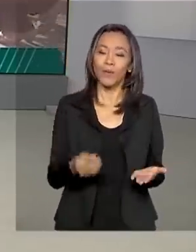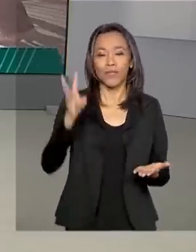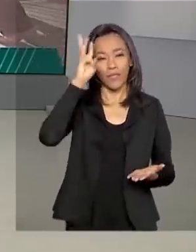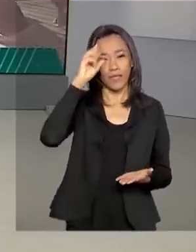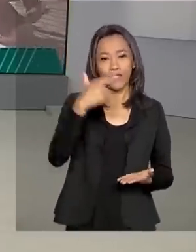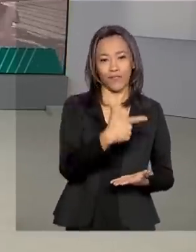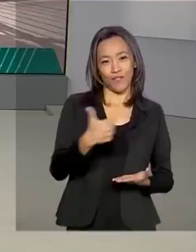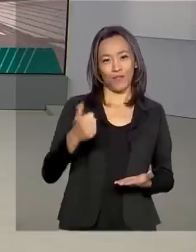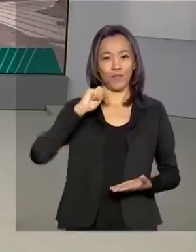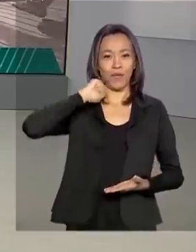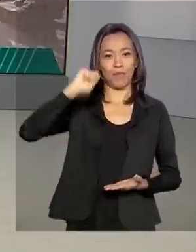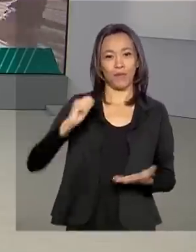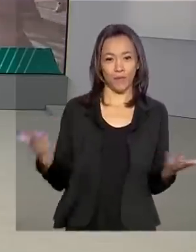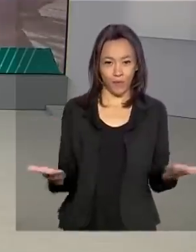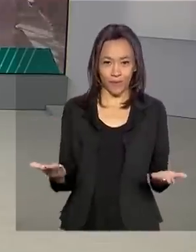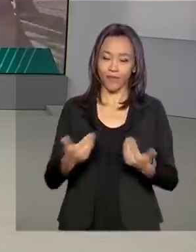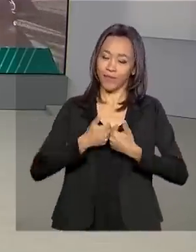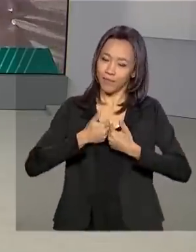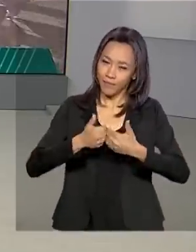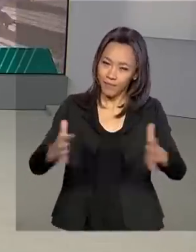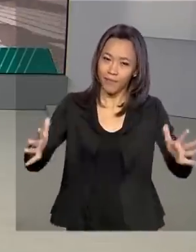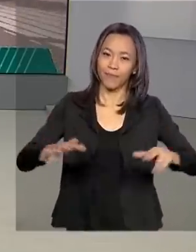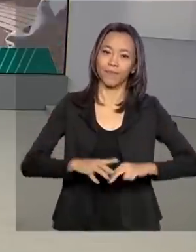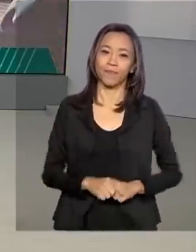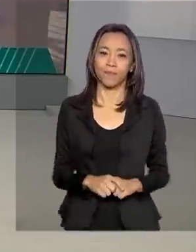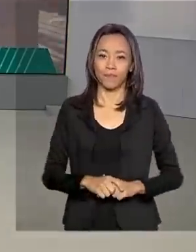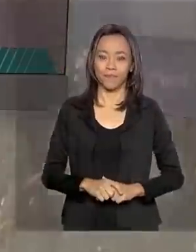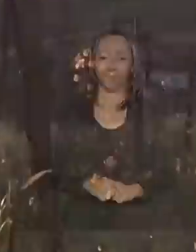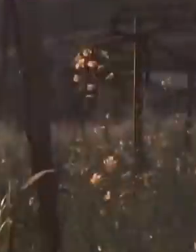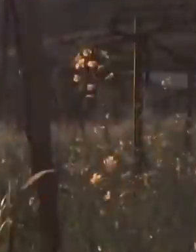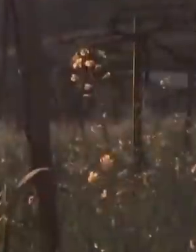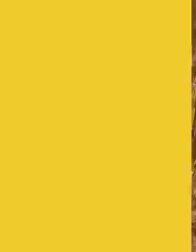21 de abril. Brasil em Dia começa agora.